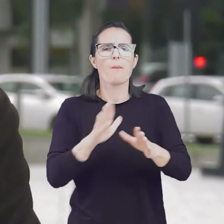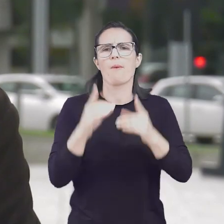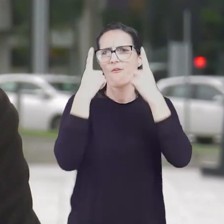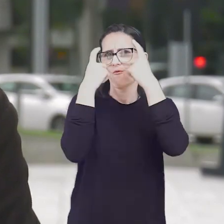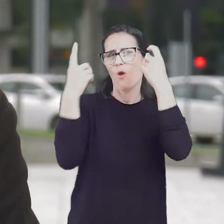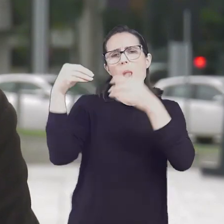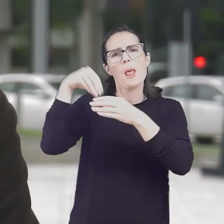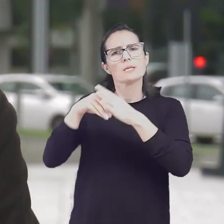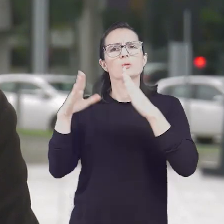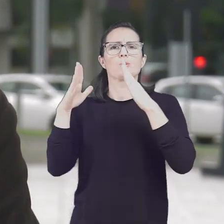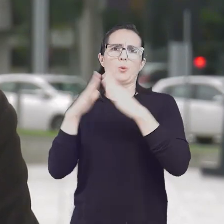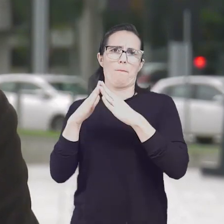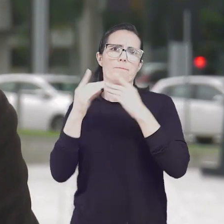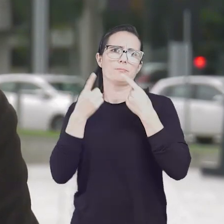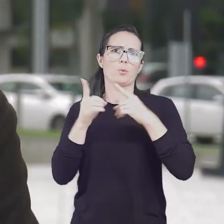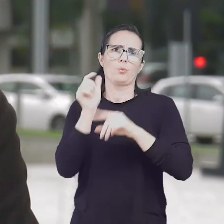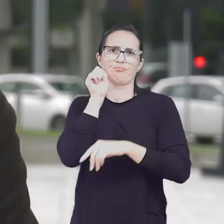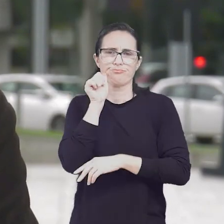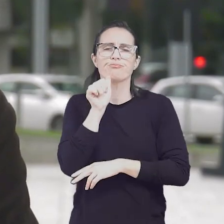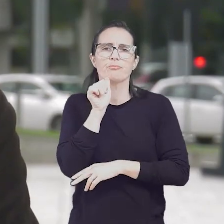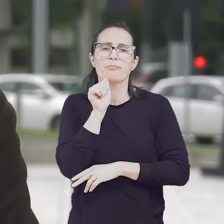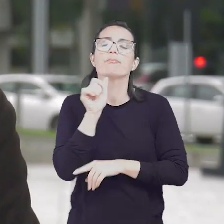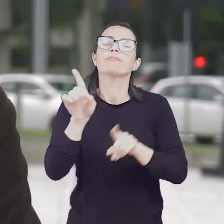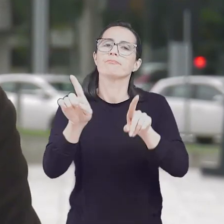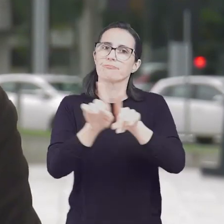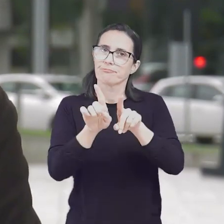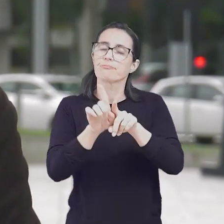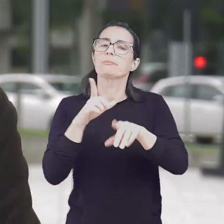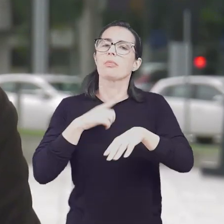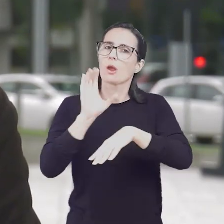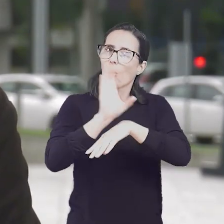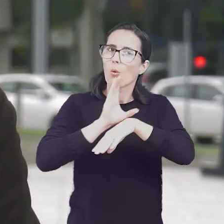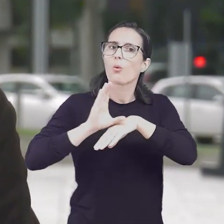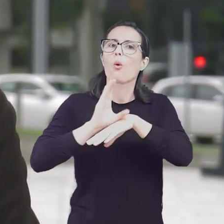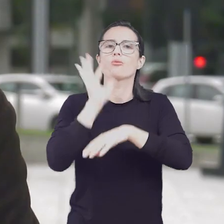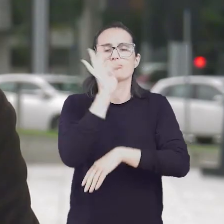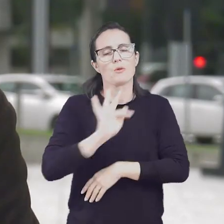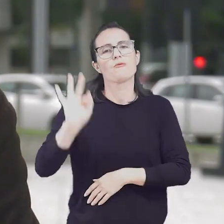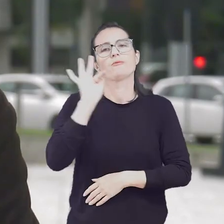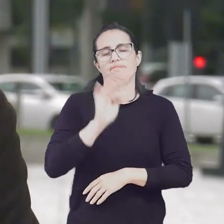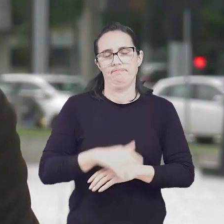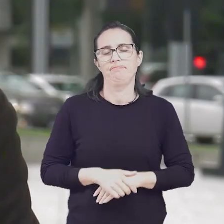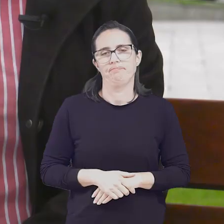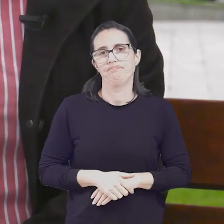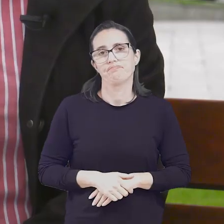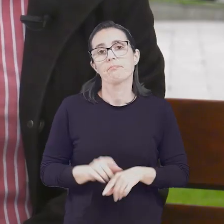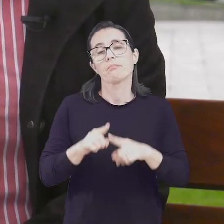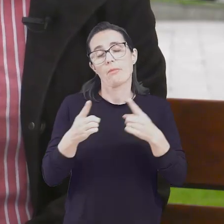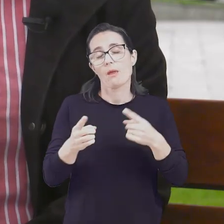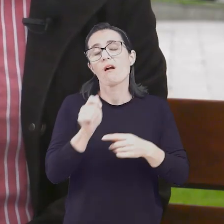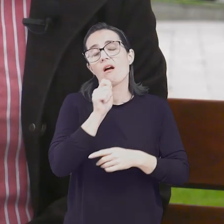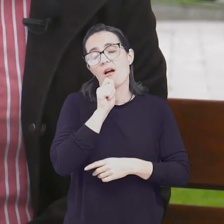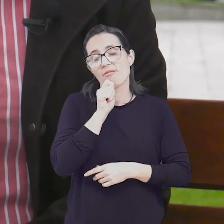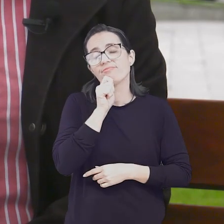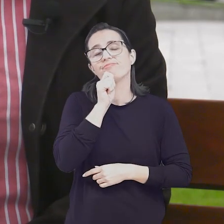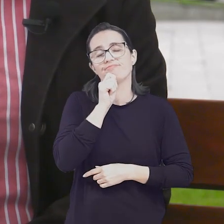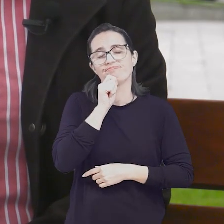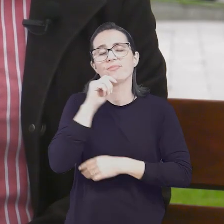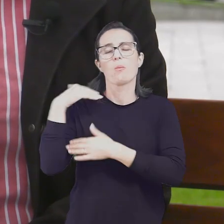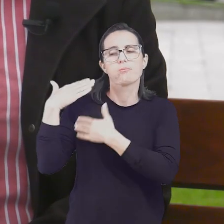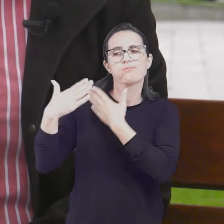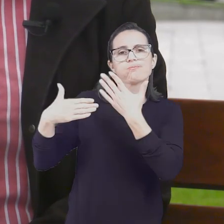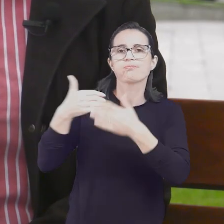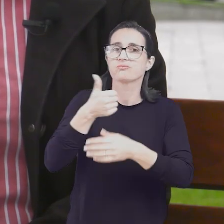coibir a violência doméstica e familiar contra a mulher, também prevista na Constituição Federal. Mesmo assim, depois de